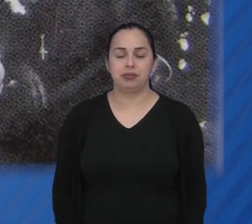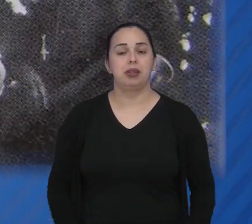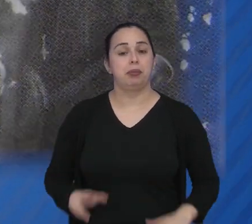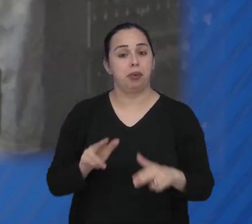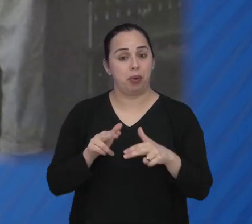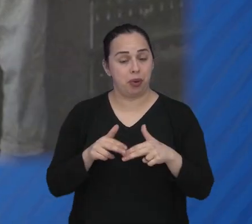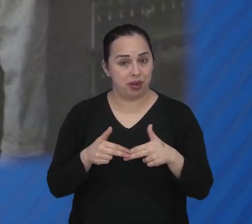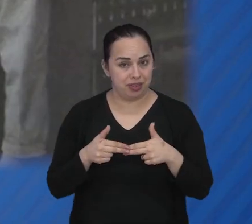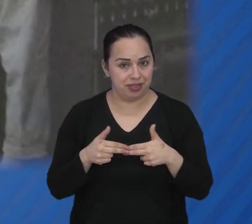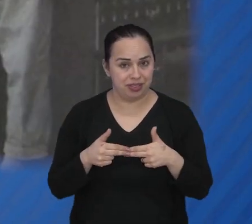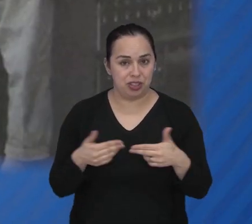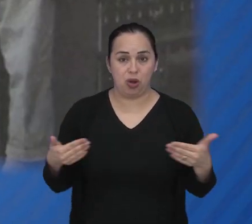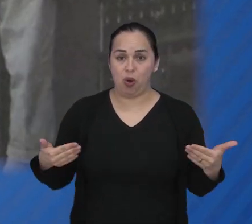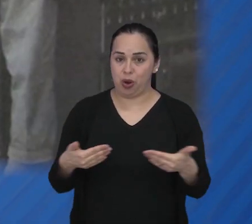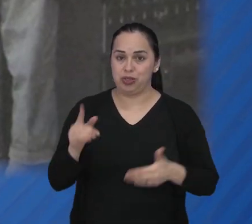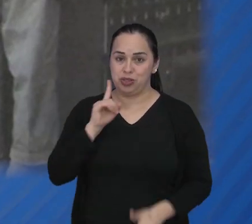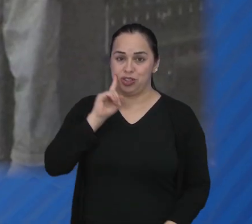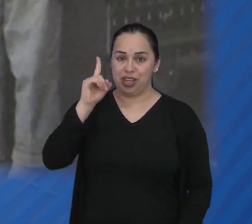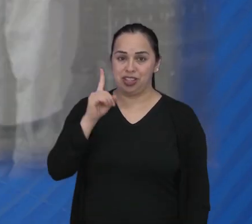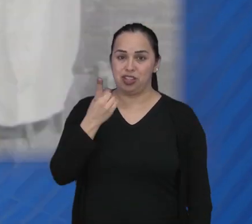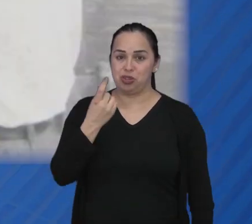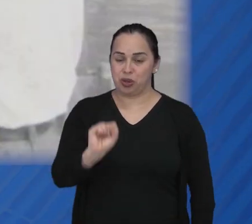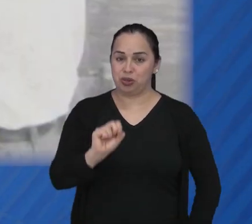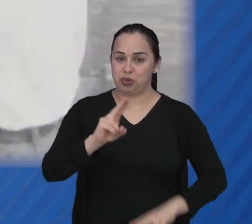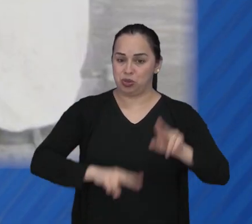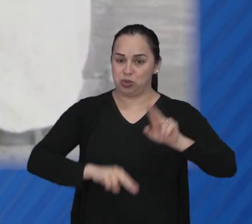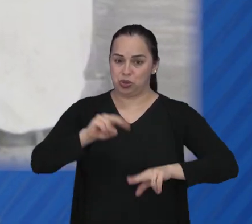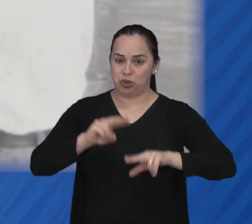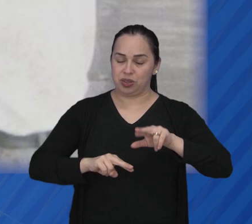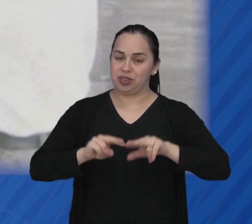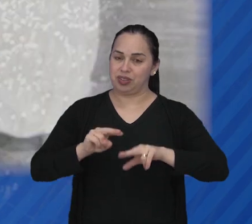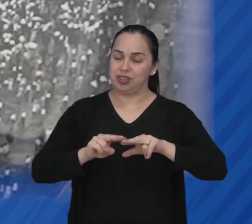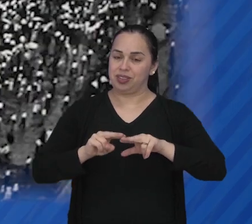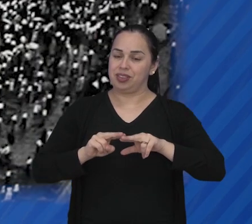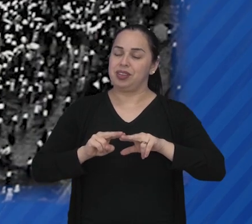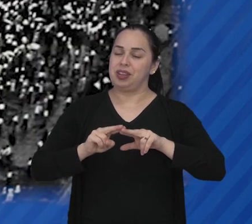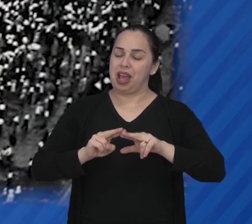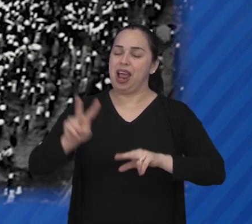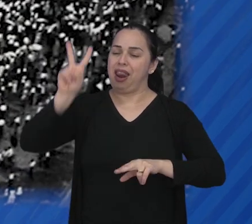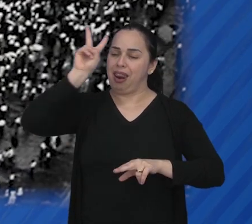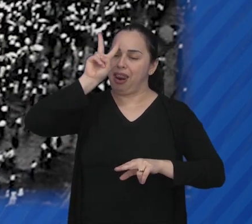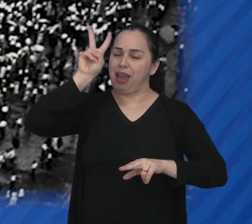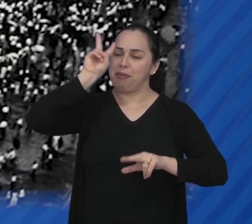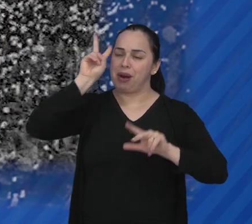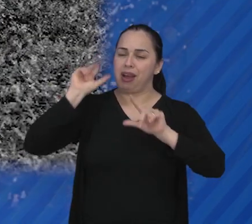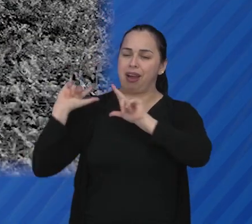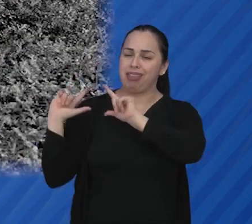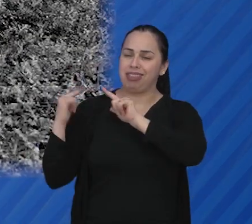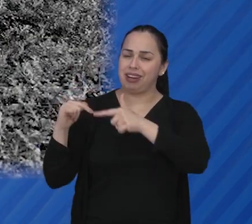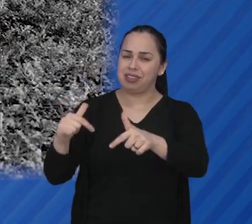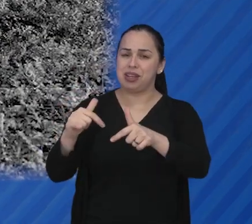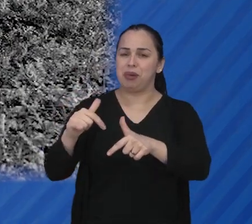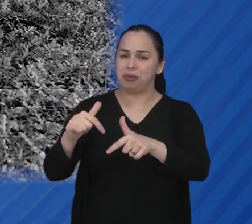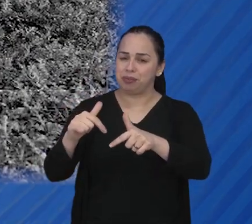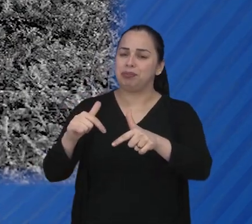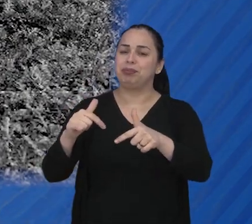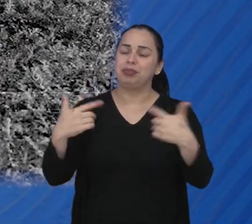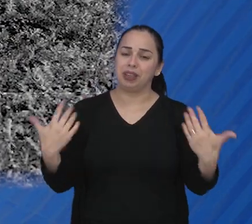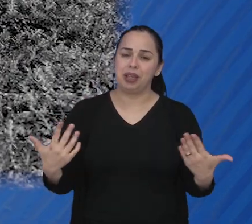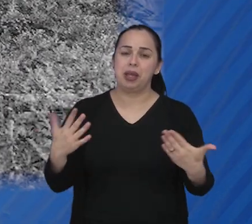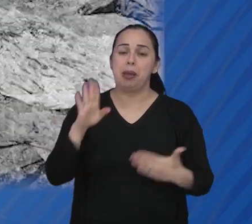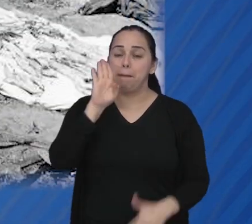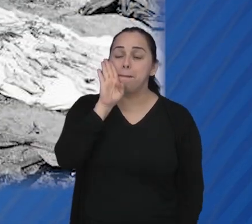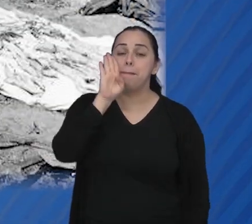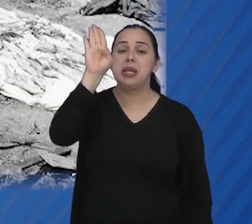Por isso, a data do dia 18 de junho é uma forma de preservar o legado da memória e, principalmente,